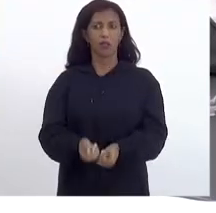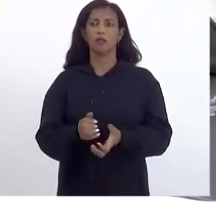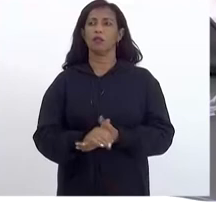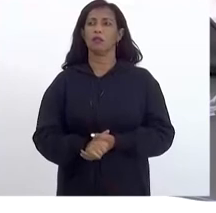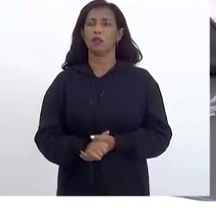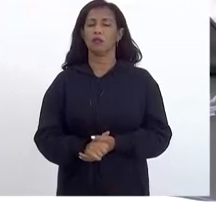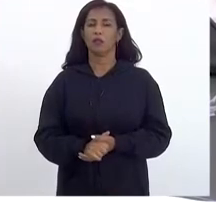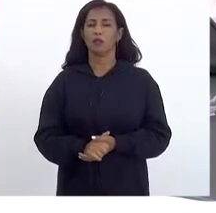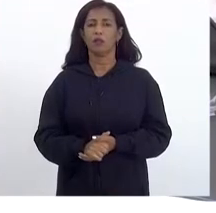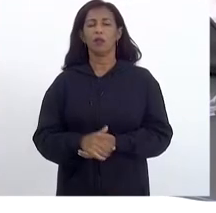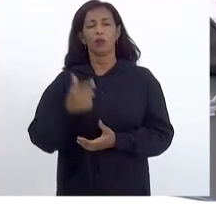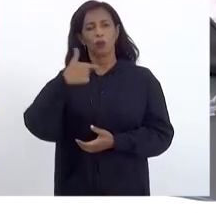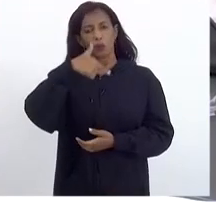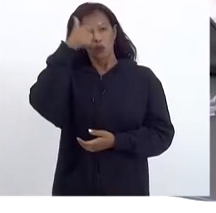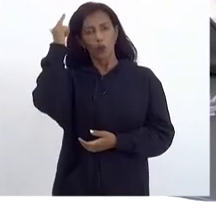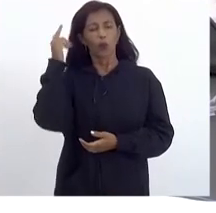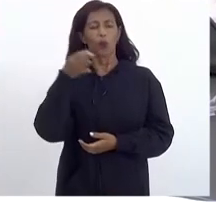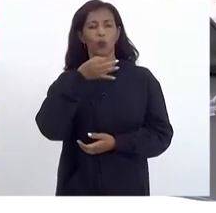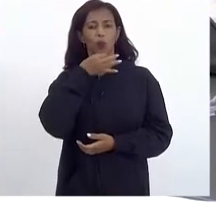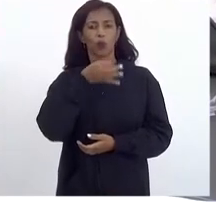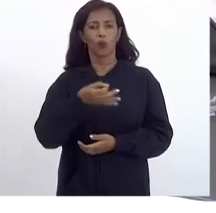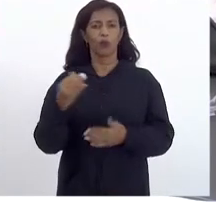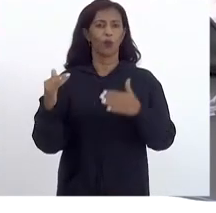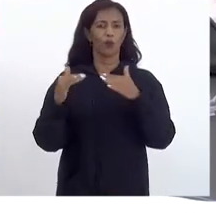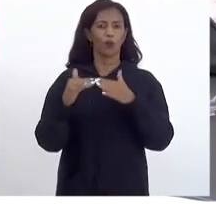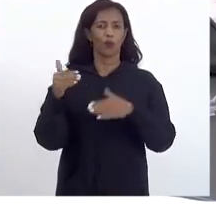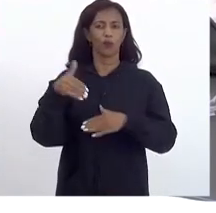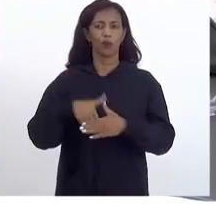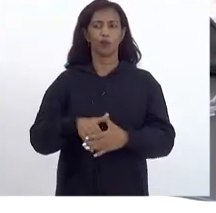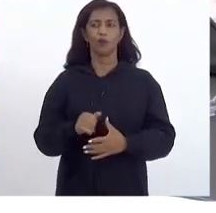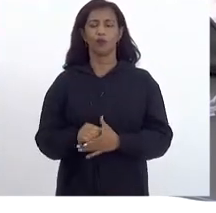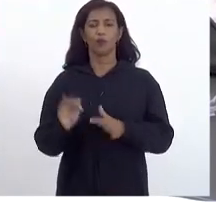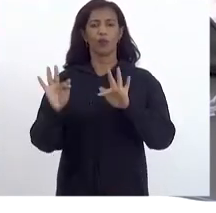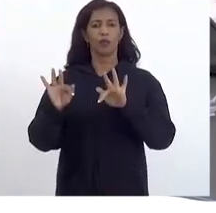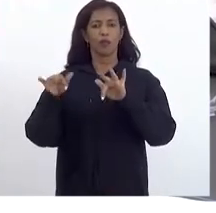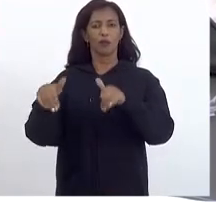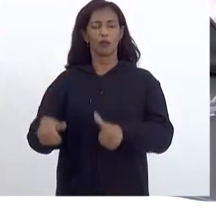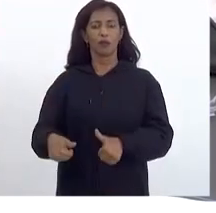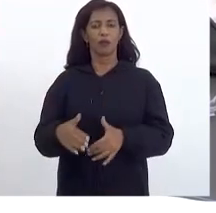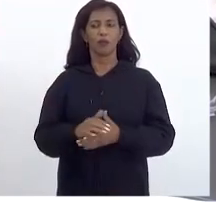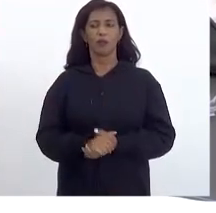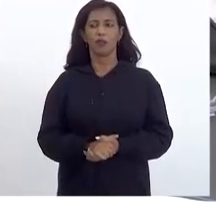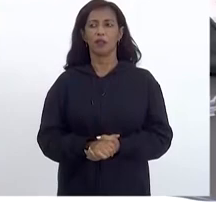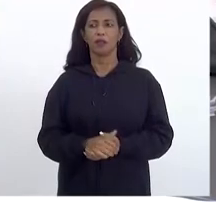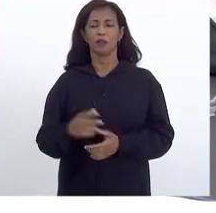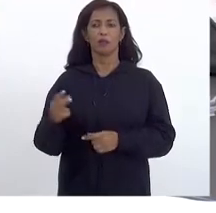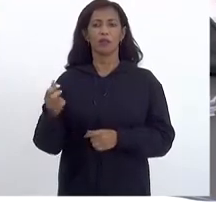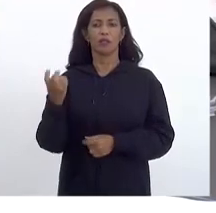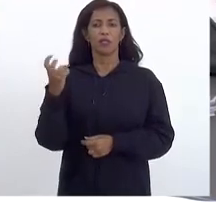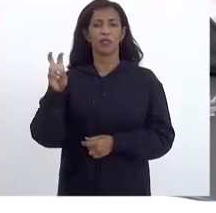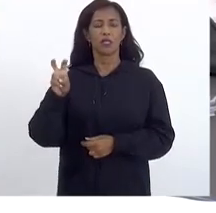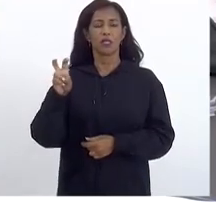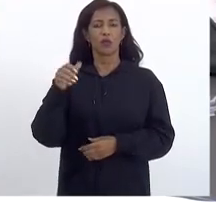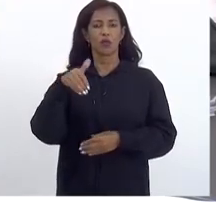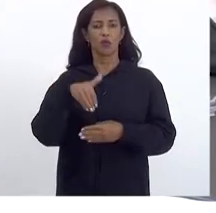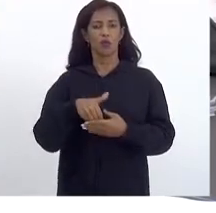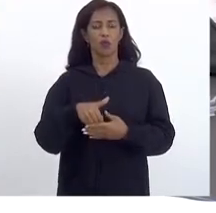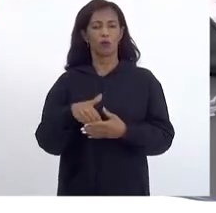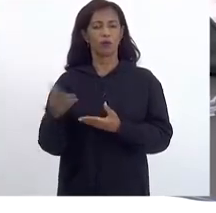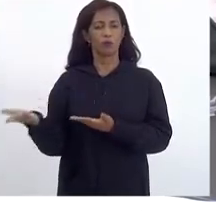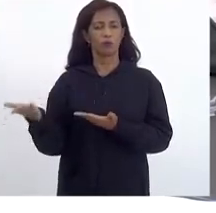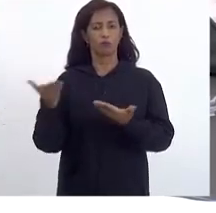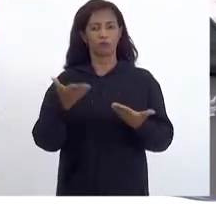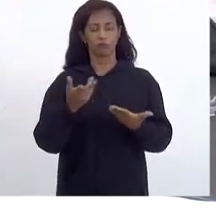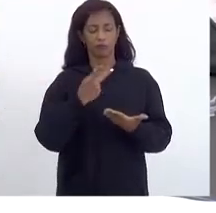sugestão do deputado Luiz Paulo. Voto favorável. Então, encerrada cinco votos, passo